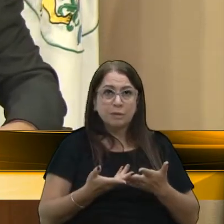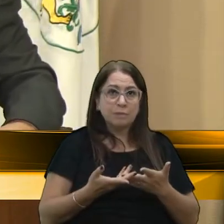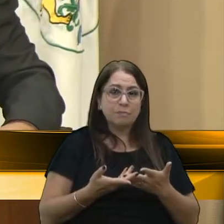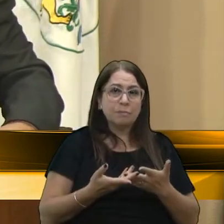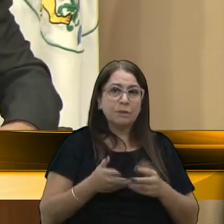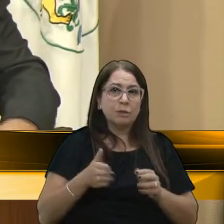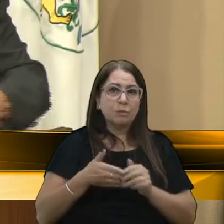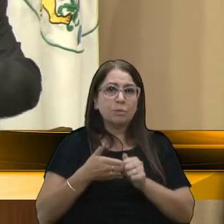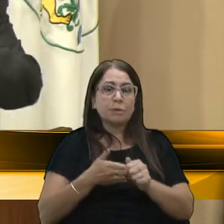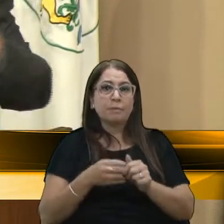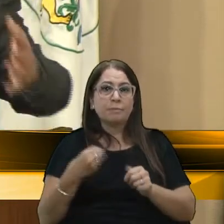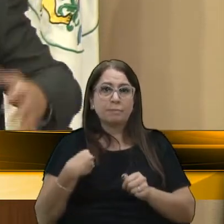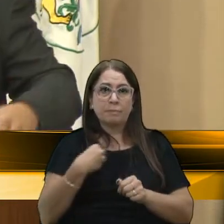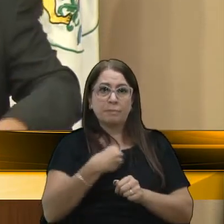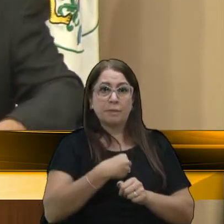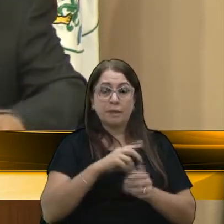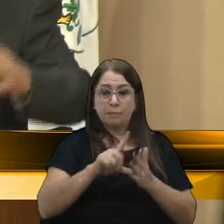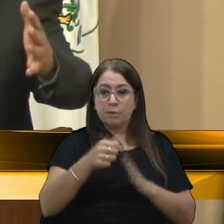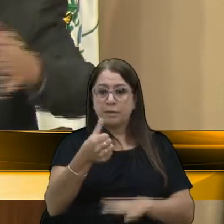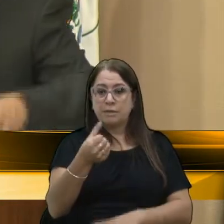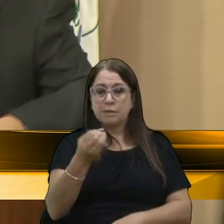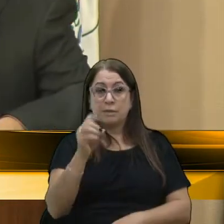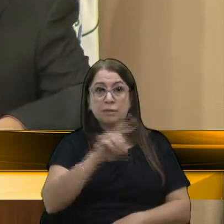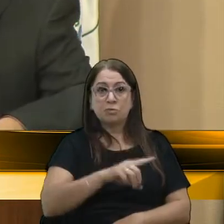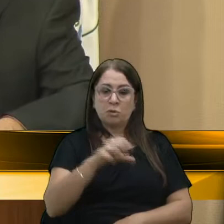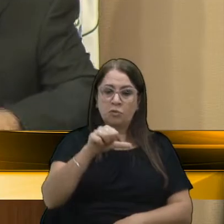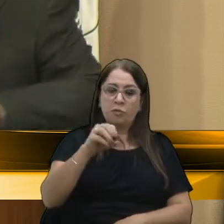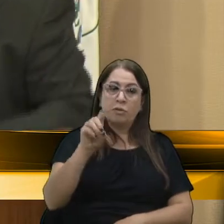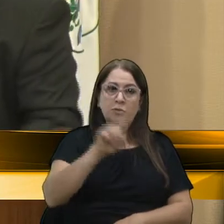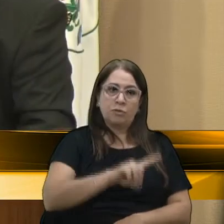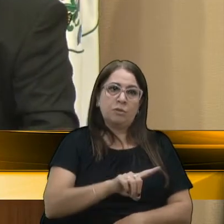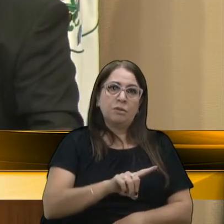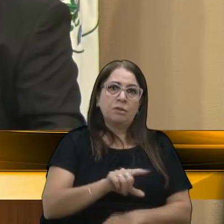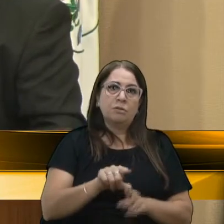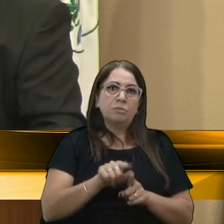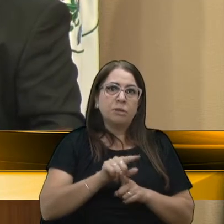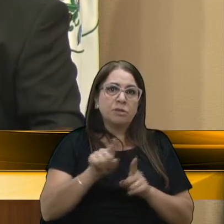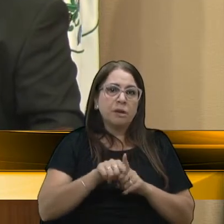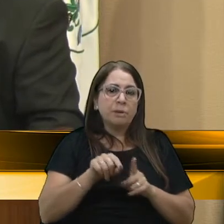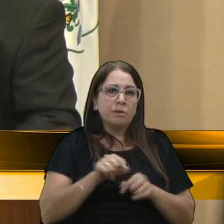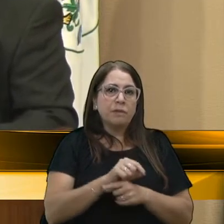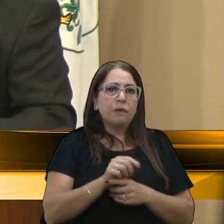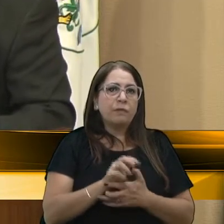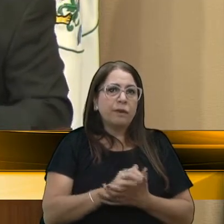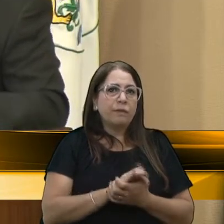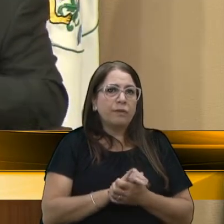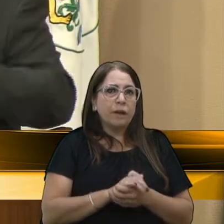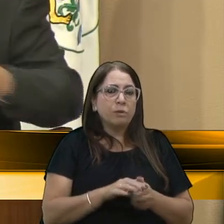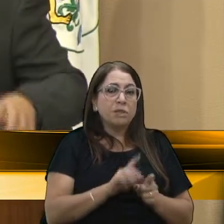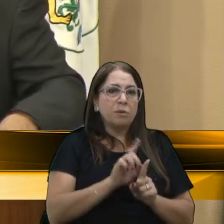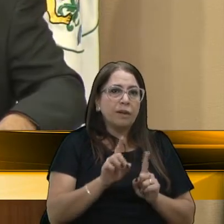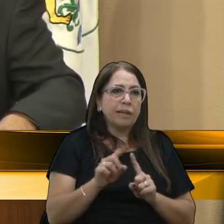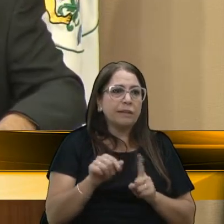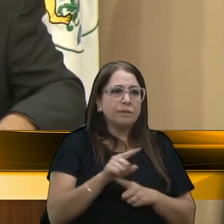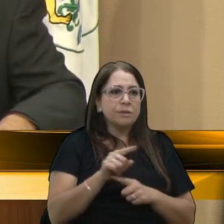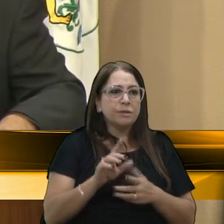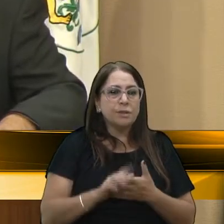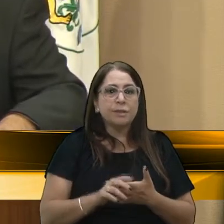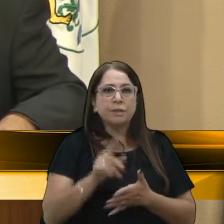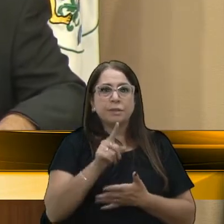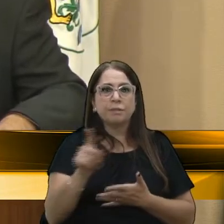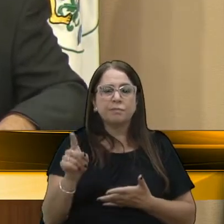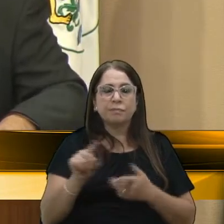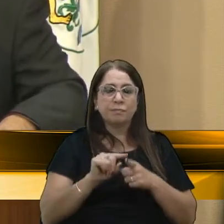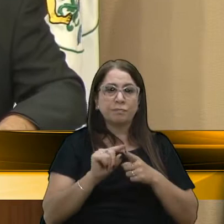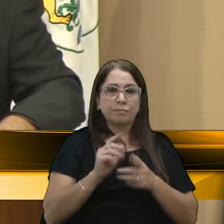acompanhado médico. Depois de 60 dias, 90 dias. Então eu sei que muitas pessoas estão aí hospitalizadas e pessoas